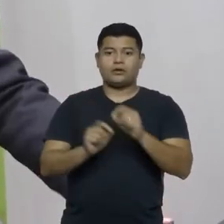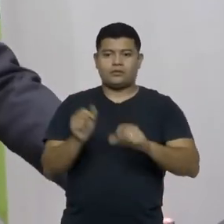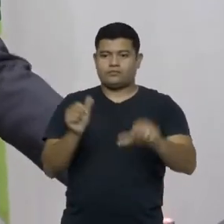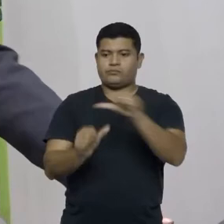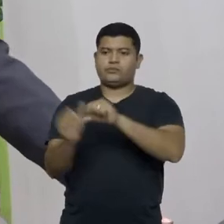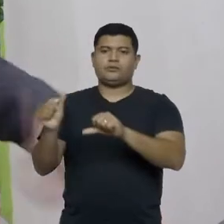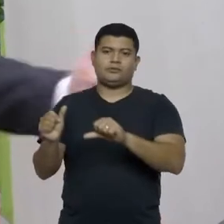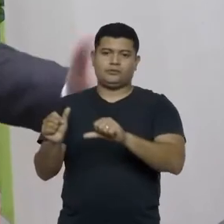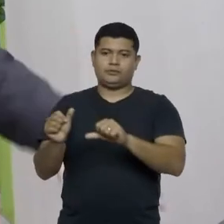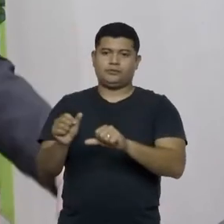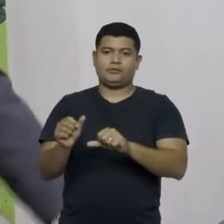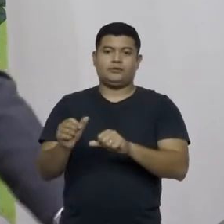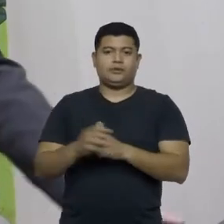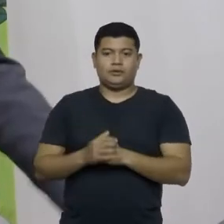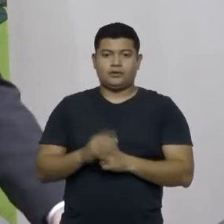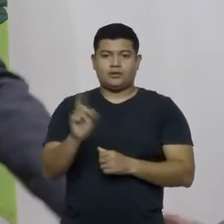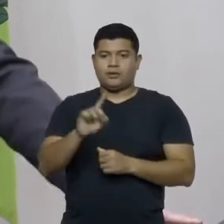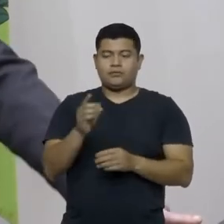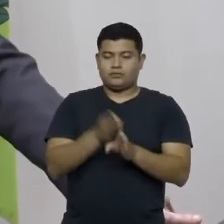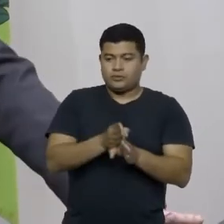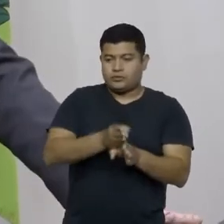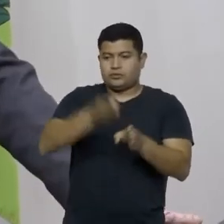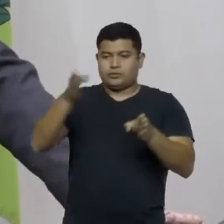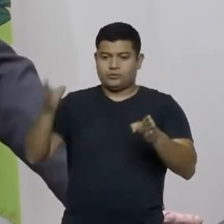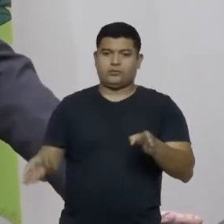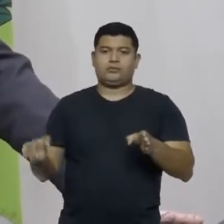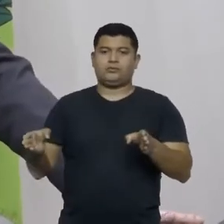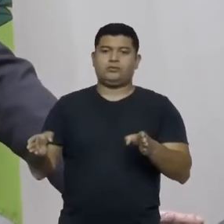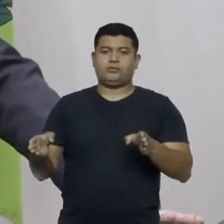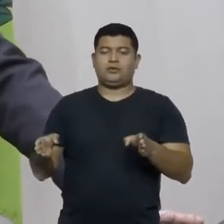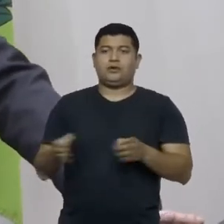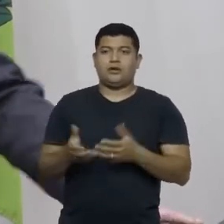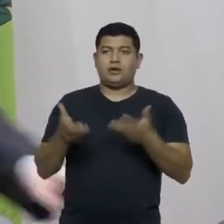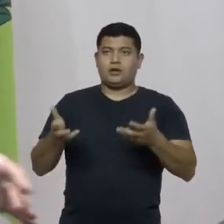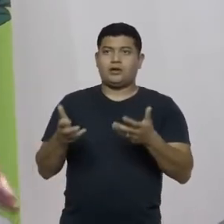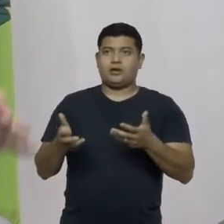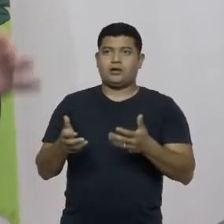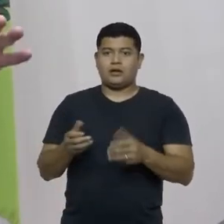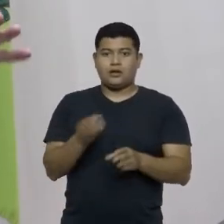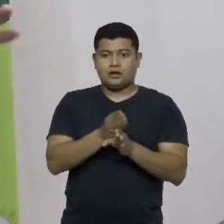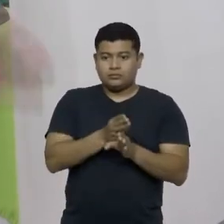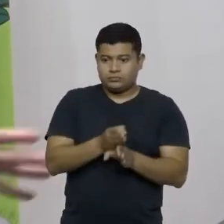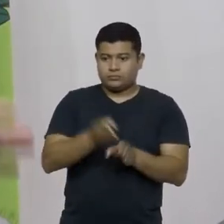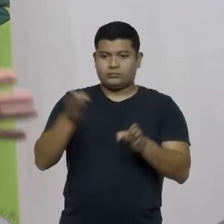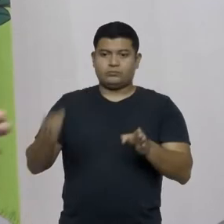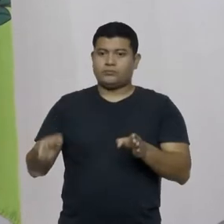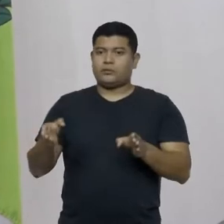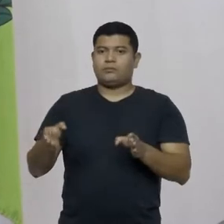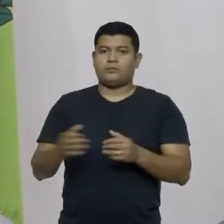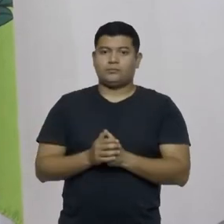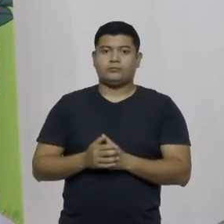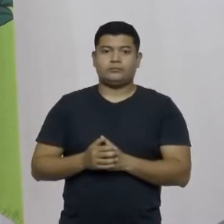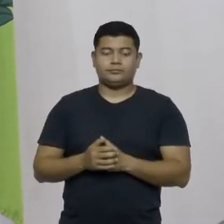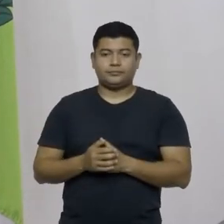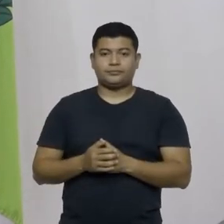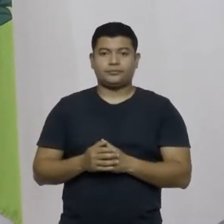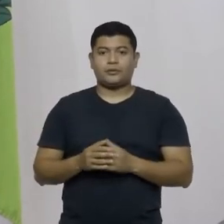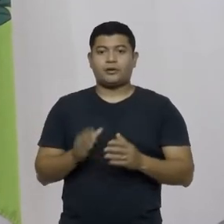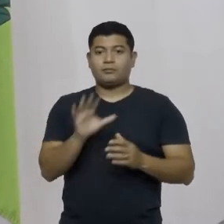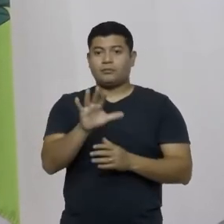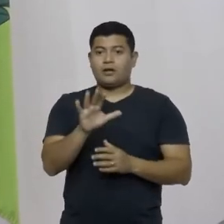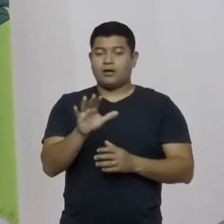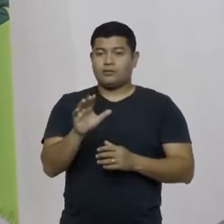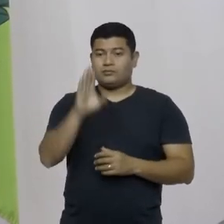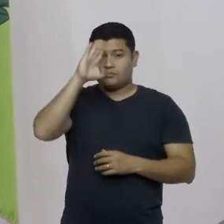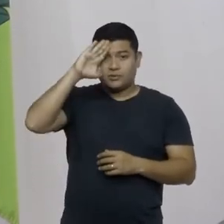termos aí sim renovar as cláusulas anteriores está correto agora a questão chave mesmo persiste e